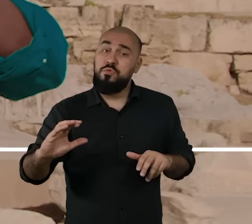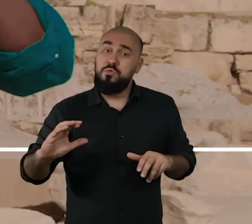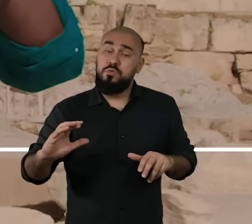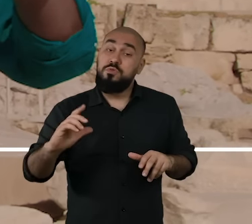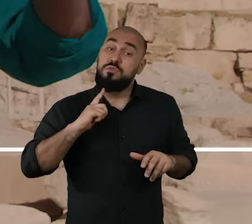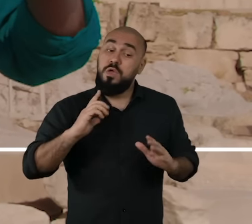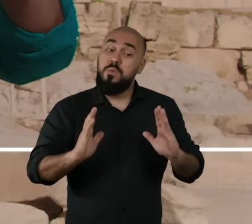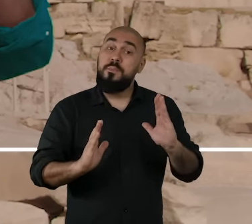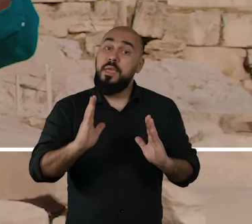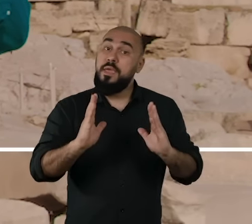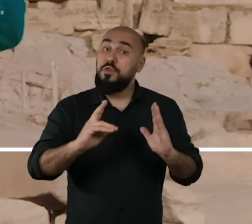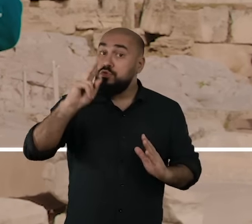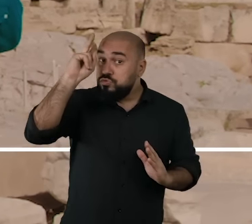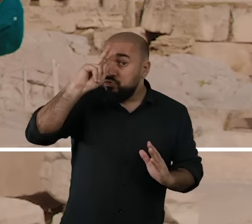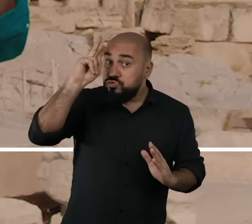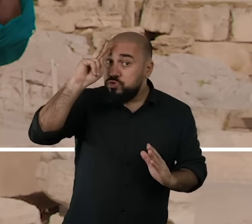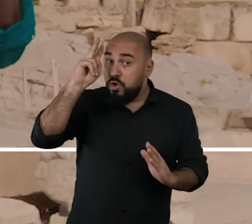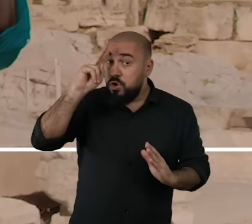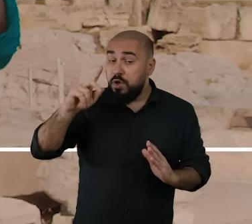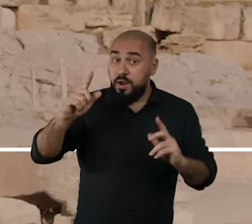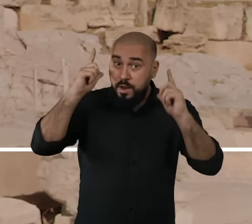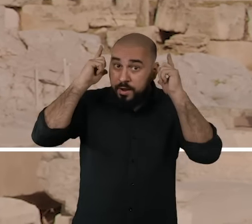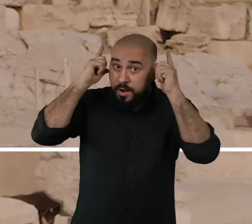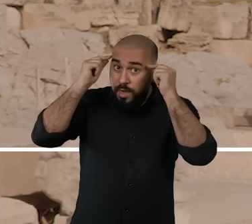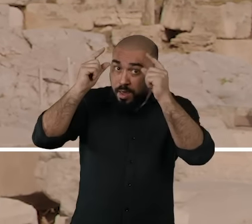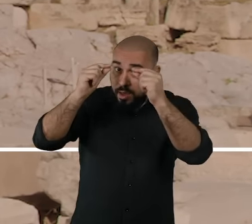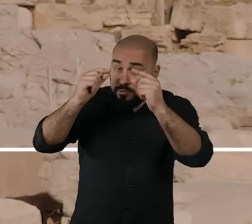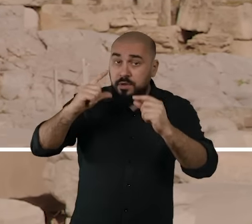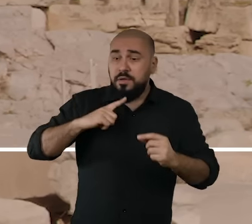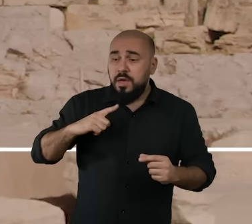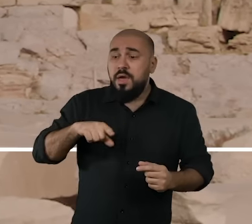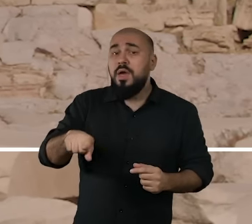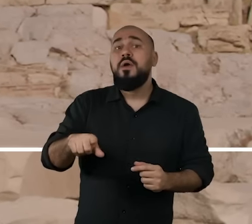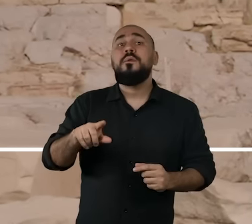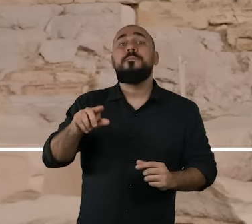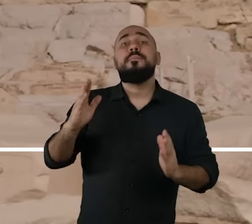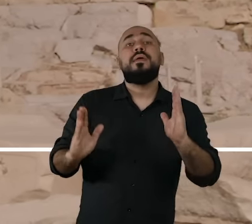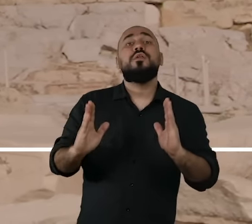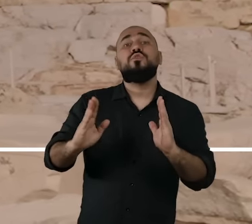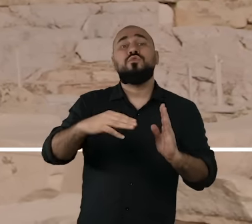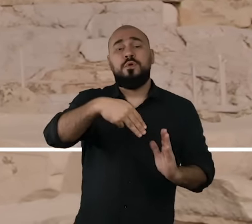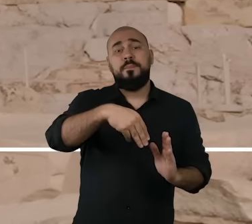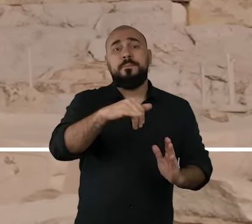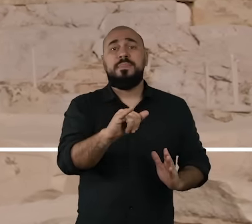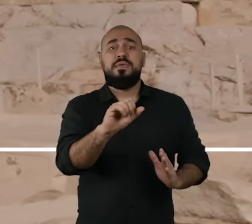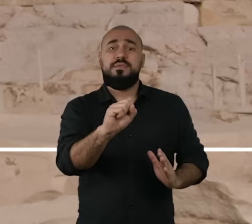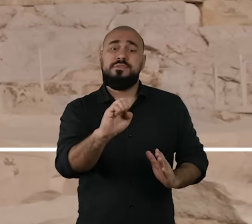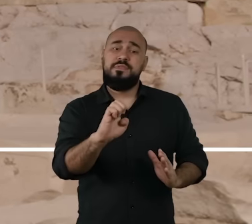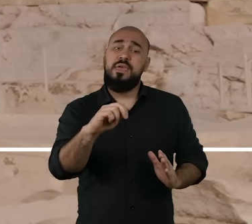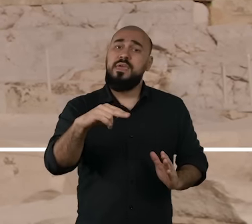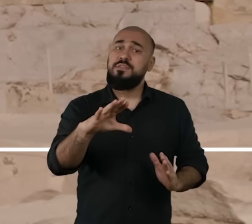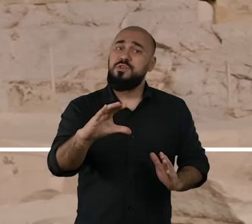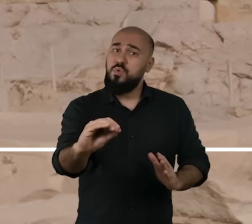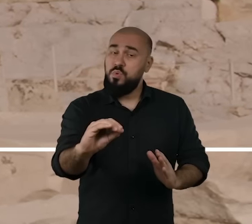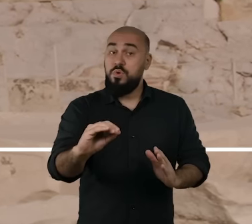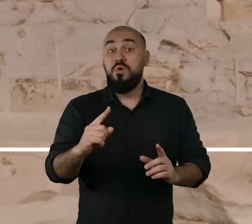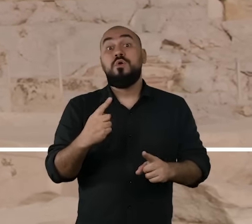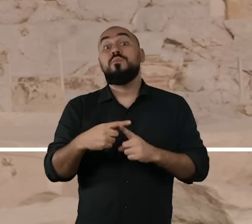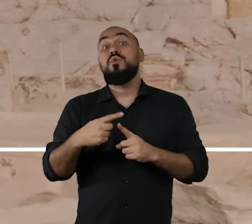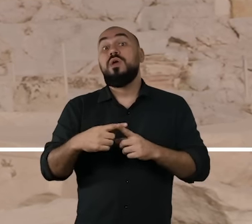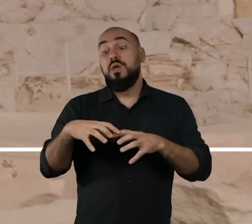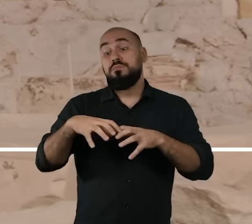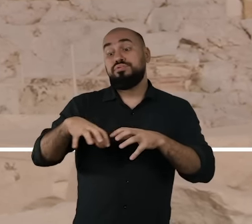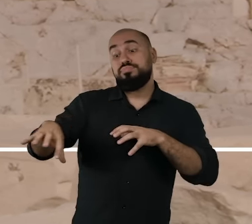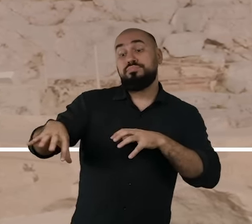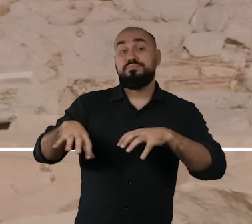nós temos um período na história da Grécia que é chamado o Período Micênico, porque nessa época houve a hegemonia da